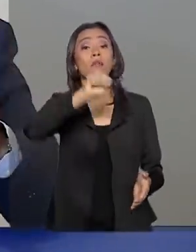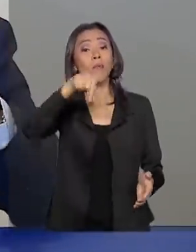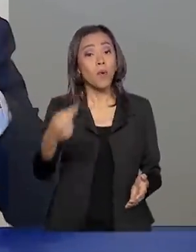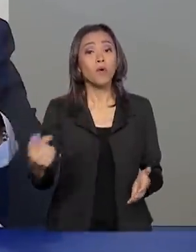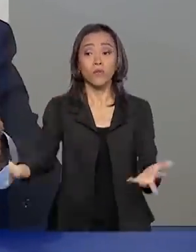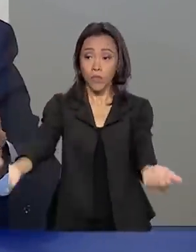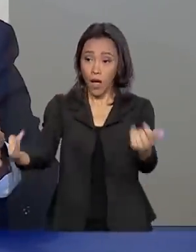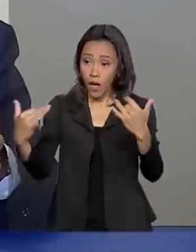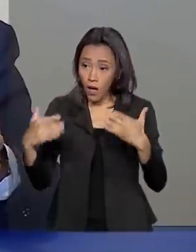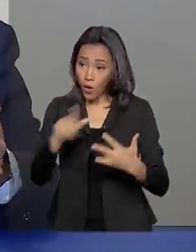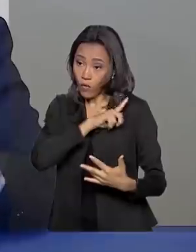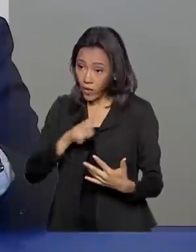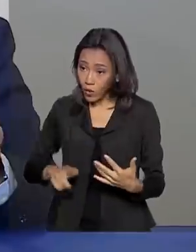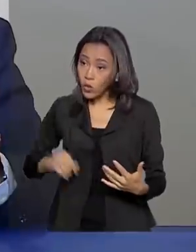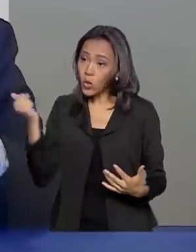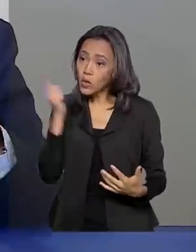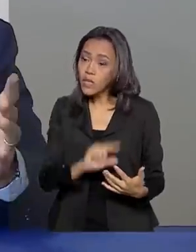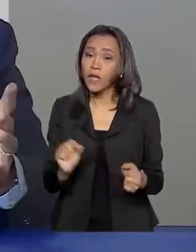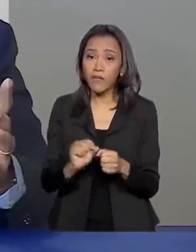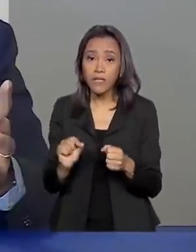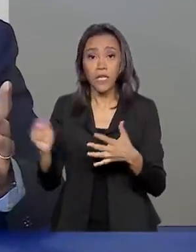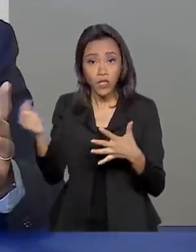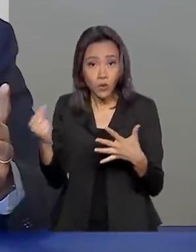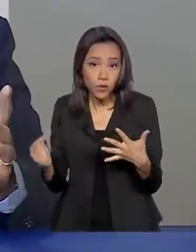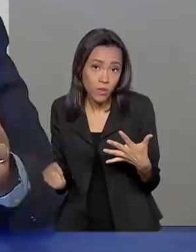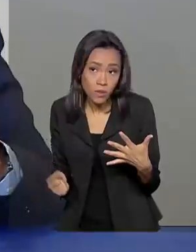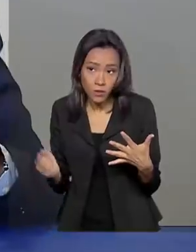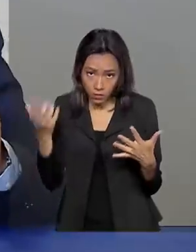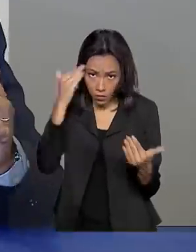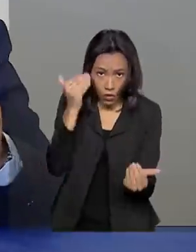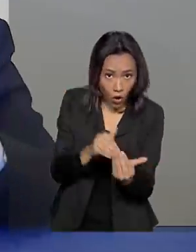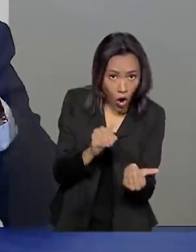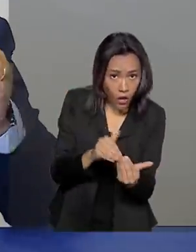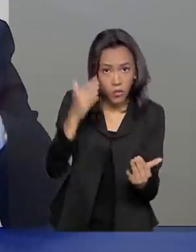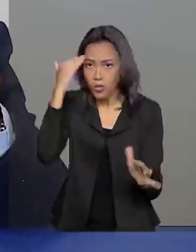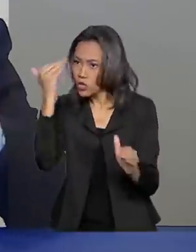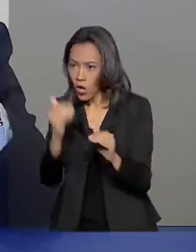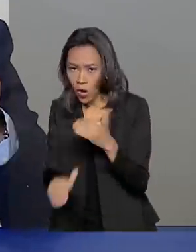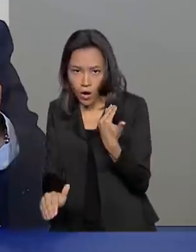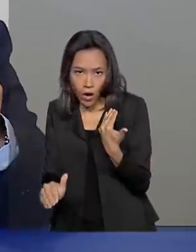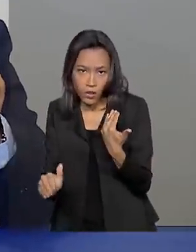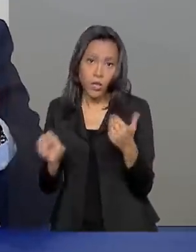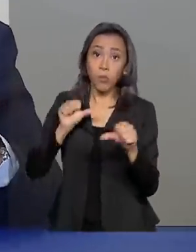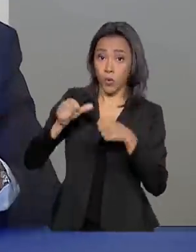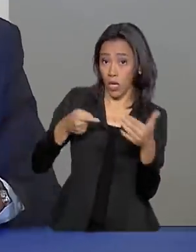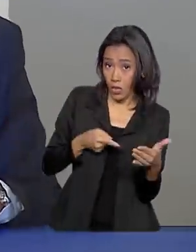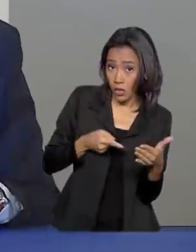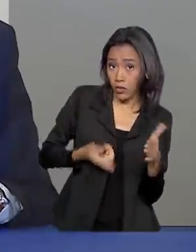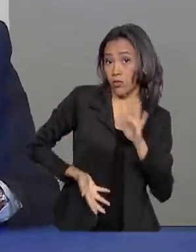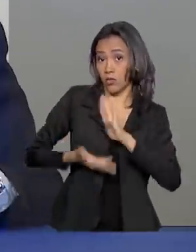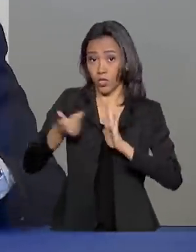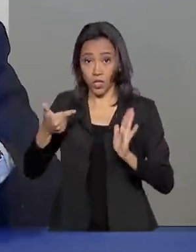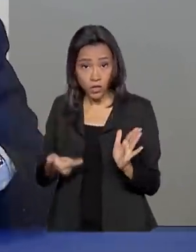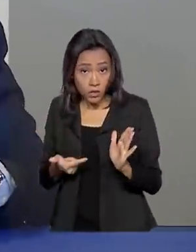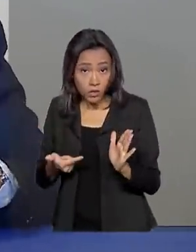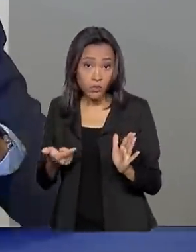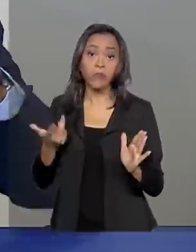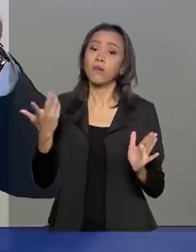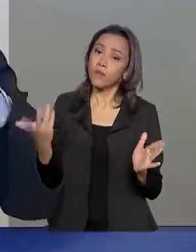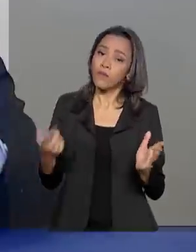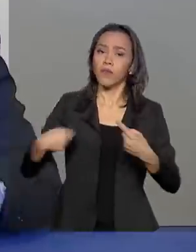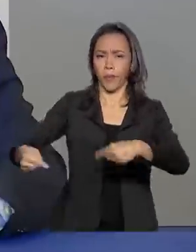isso aqui e avançar nisso aqui. Concordam? Discordo? Ah, não. Queremos que mude essa prioridade. O Estado X,